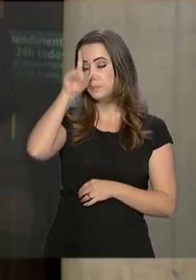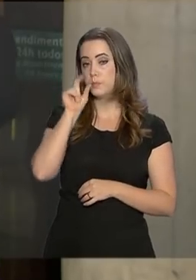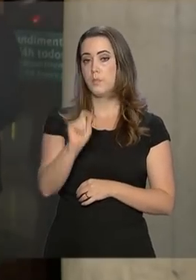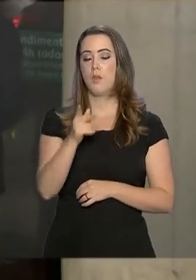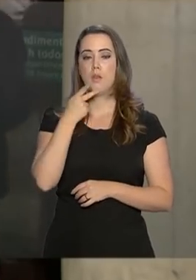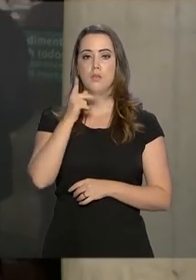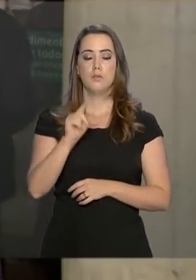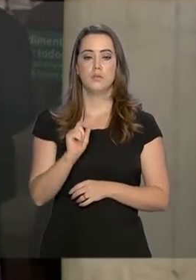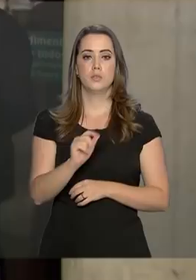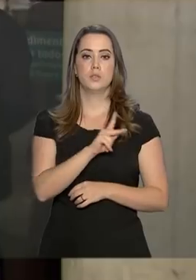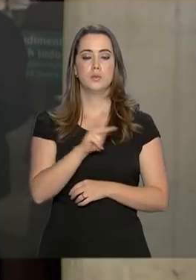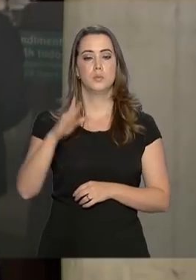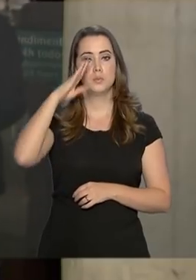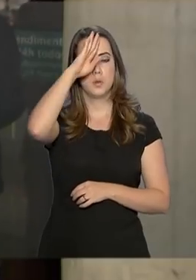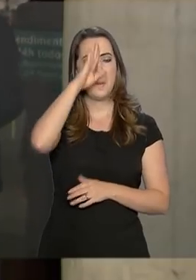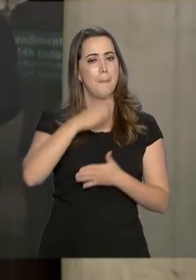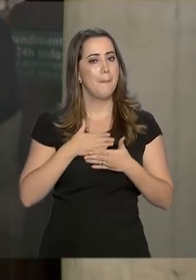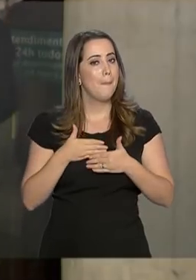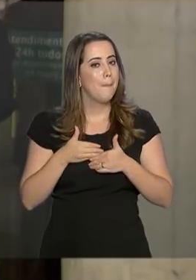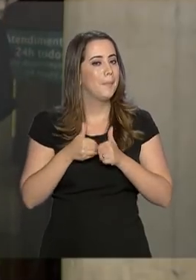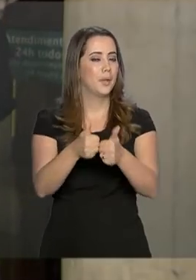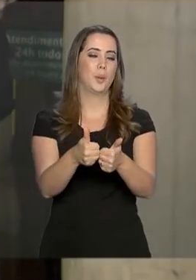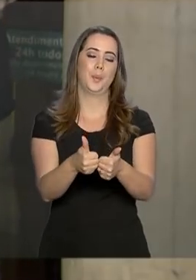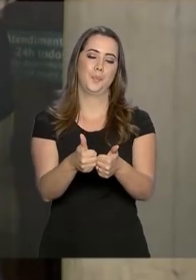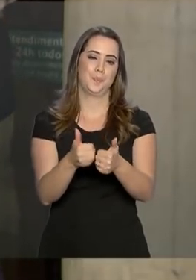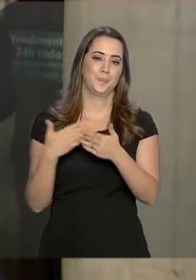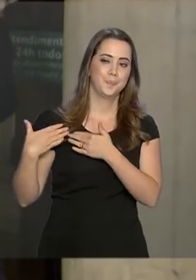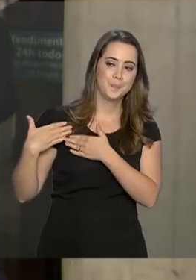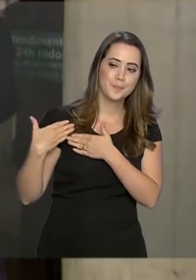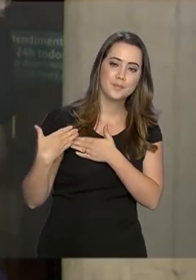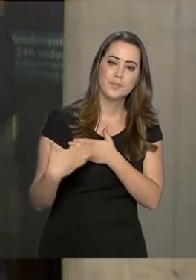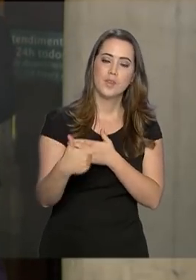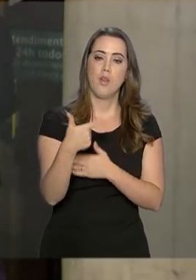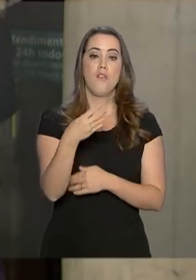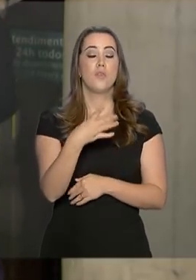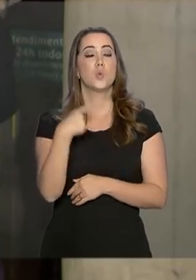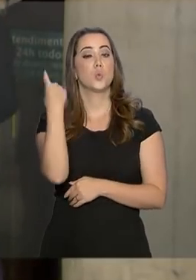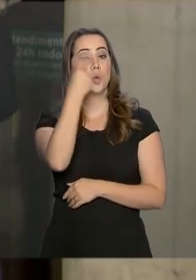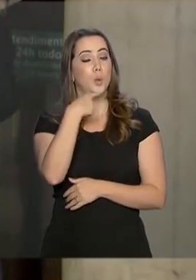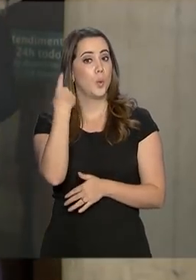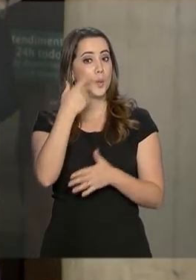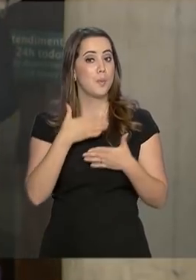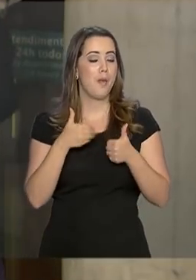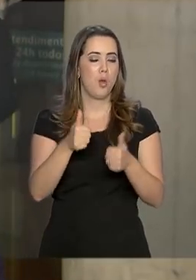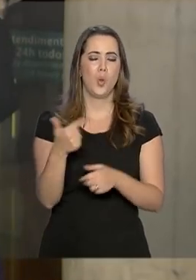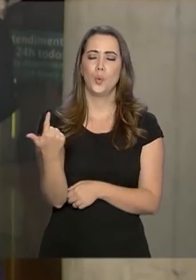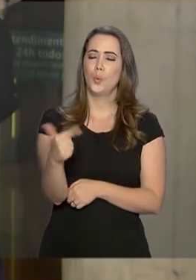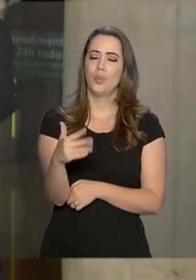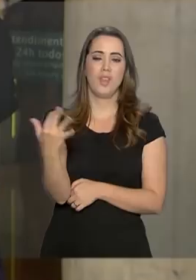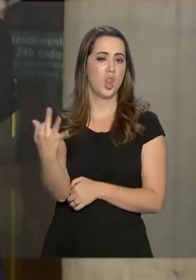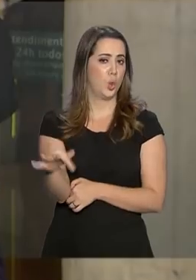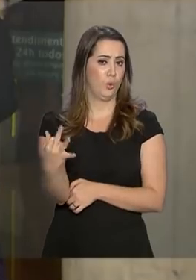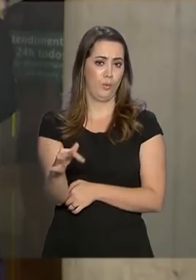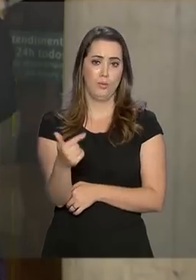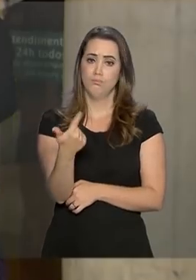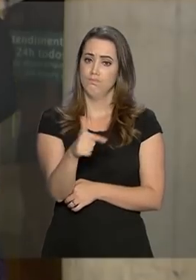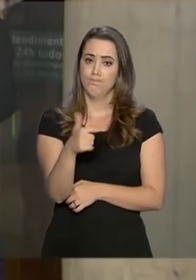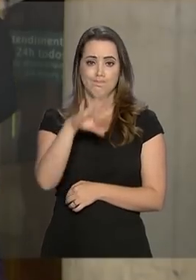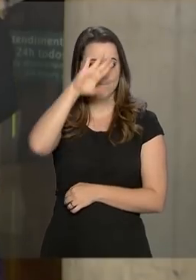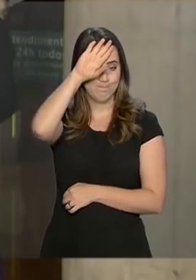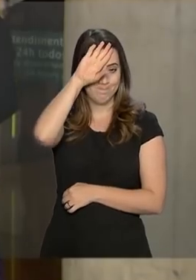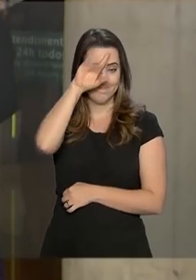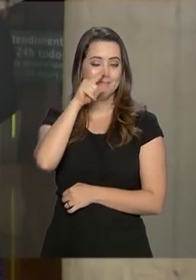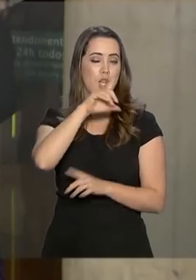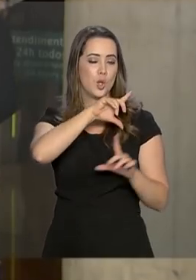Jair Bolsonaro teve melhora nas últimas 24 horas Ele segue sem dor, sem febre e com